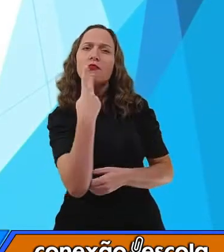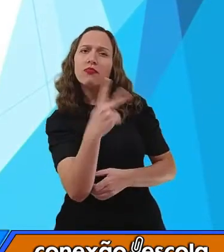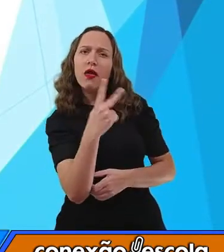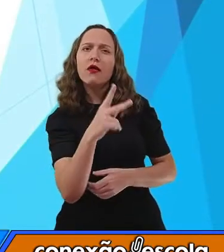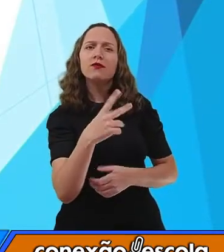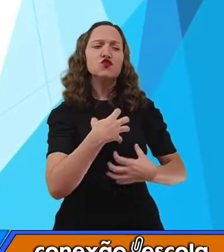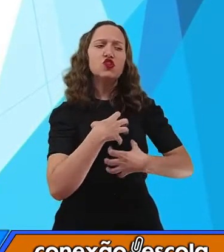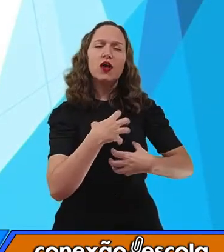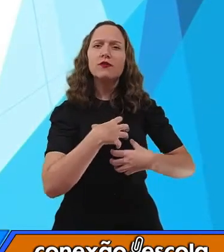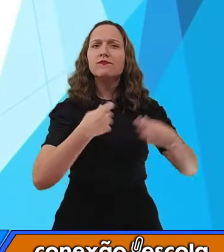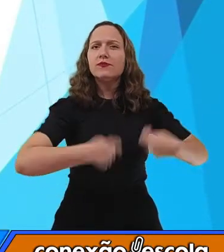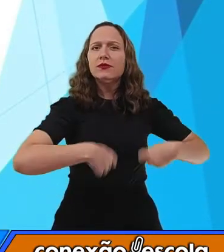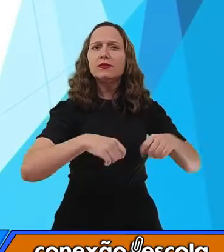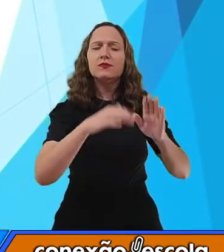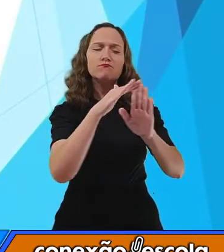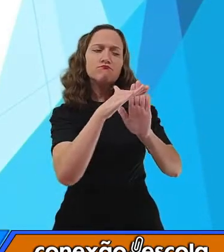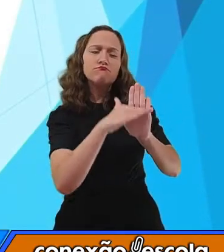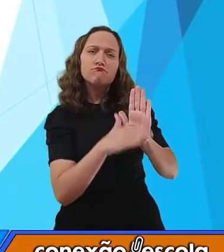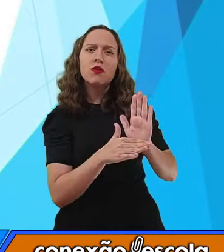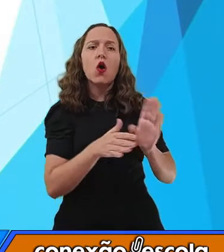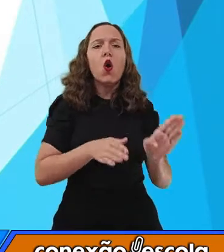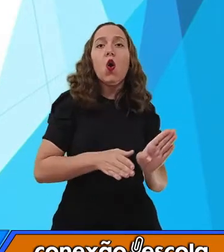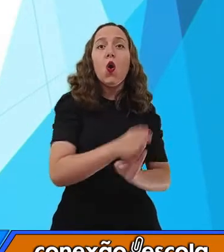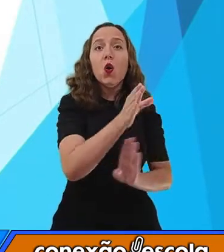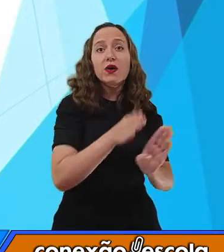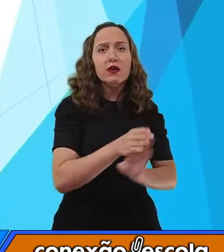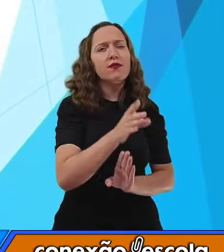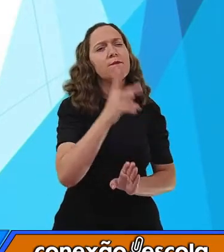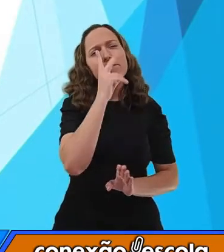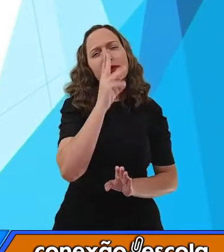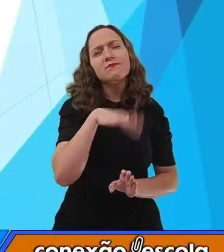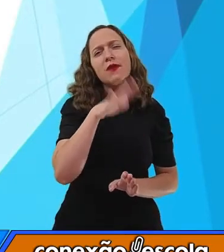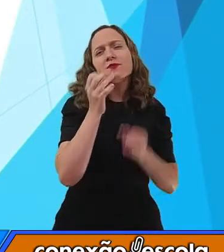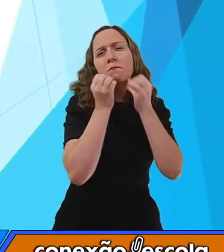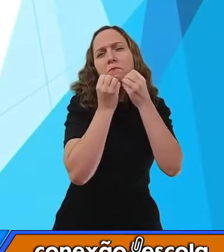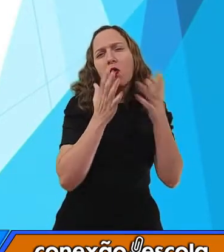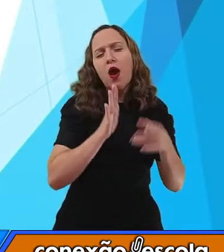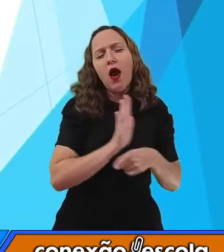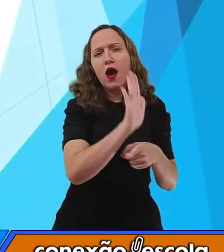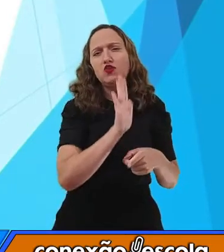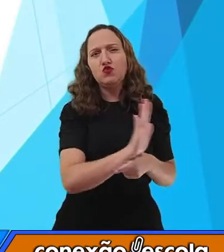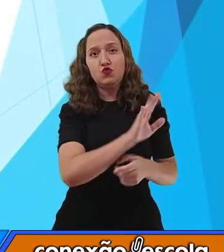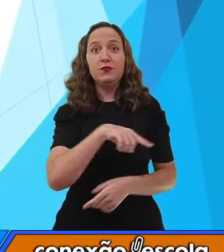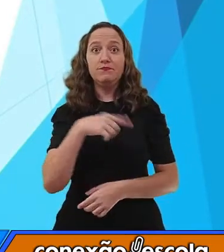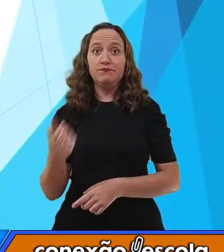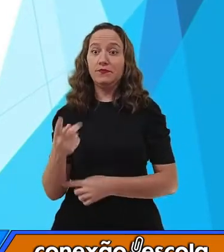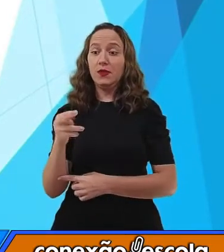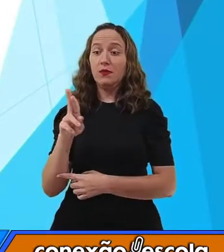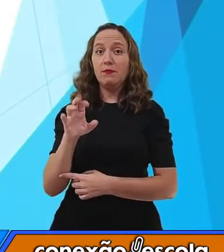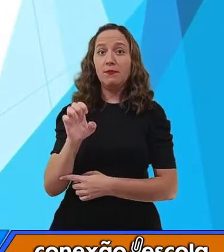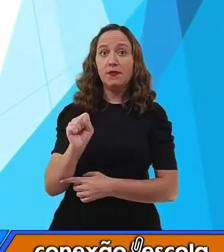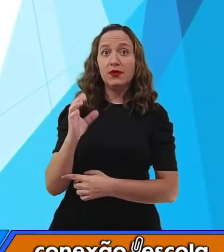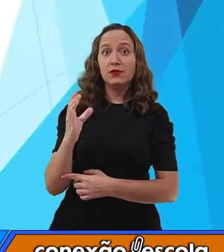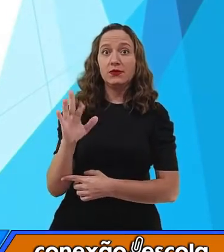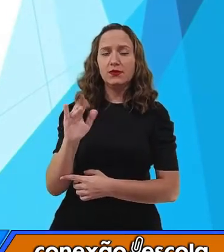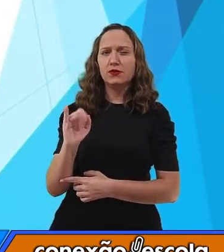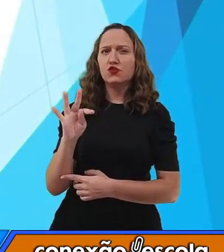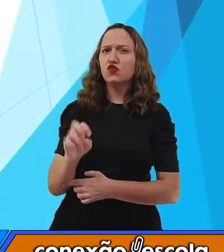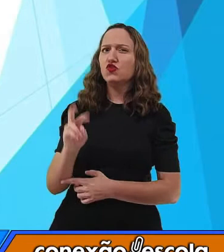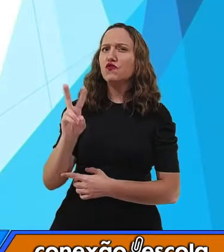de determinada forma, né? Ele é um texto mais bonzinho, digamos assim. Já o prescritivo, ele